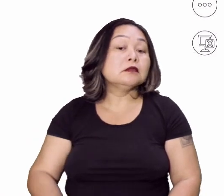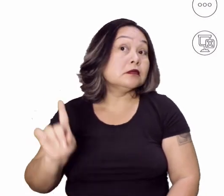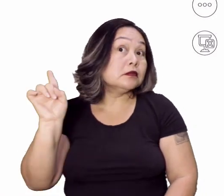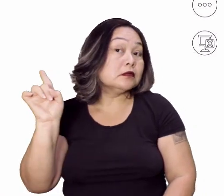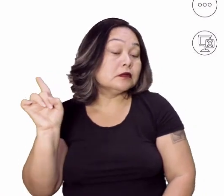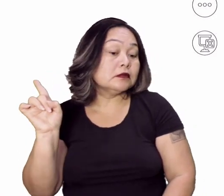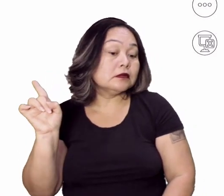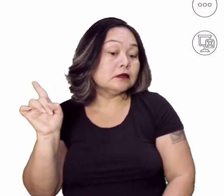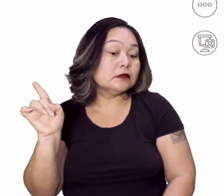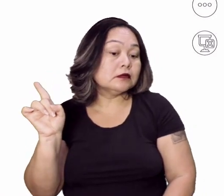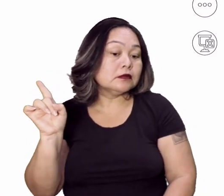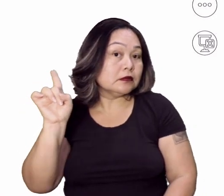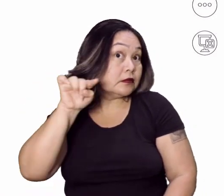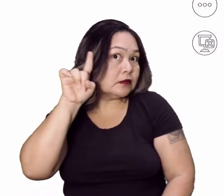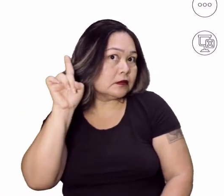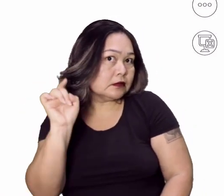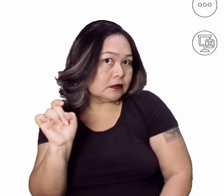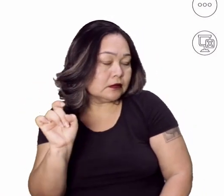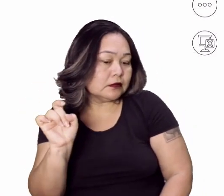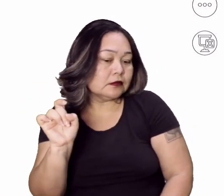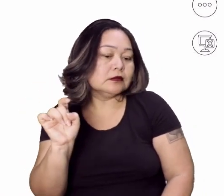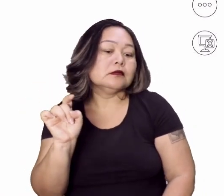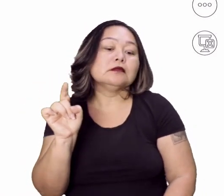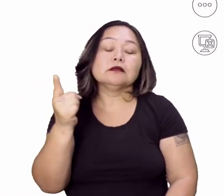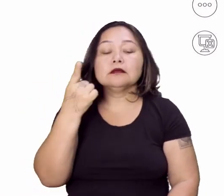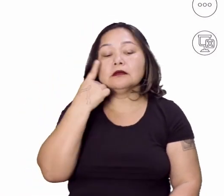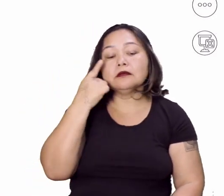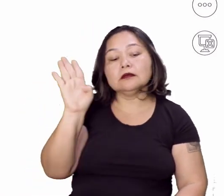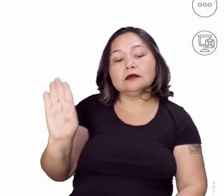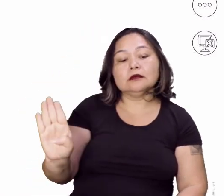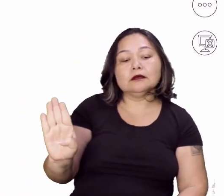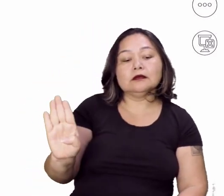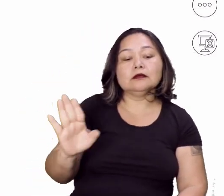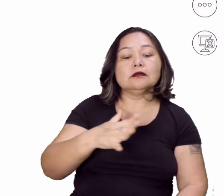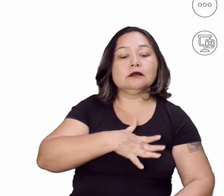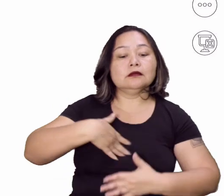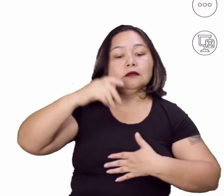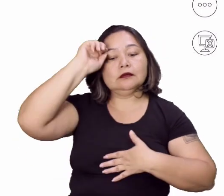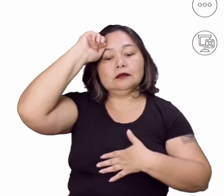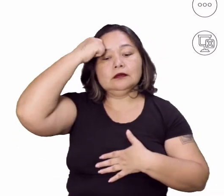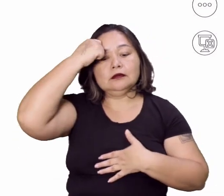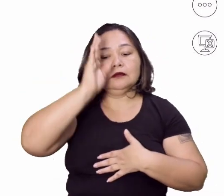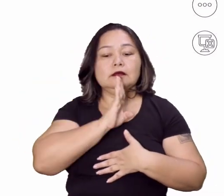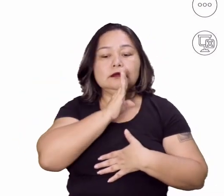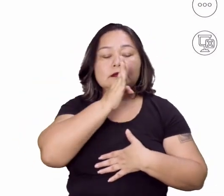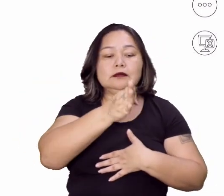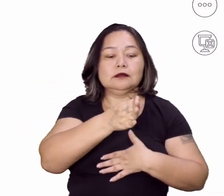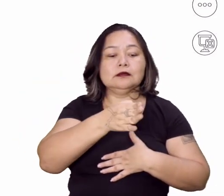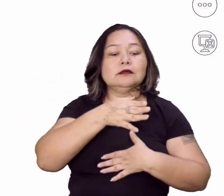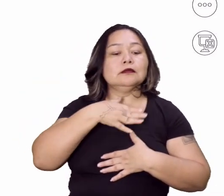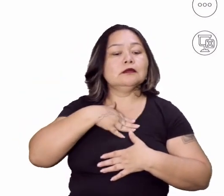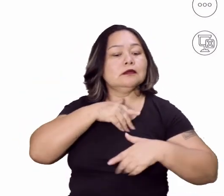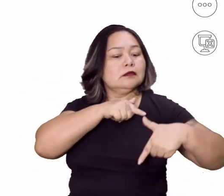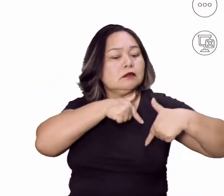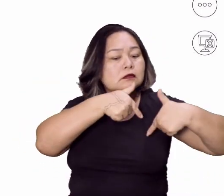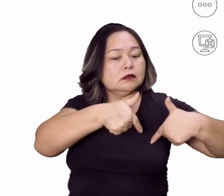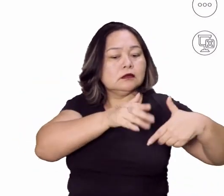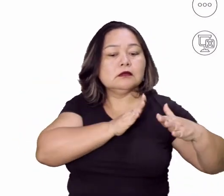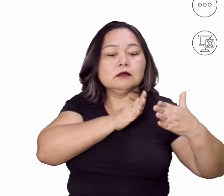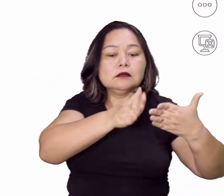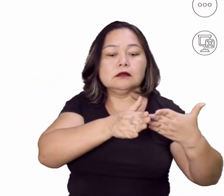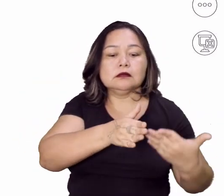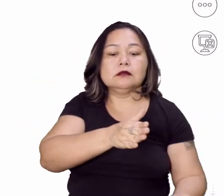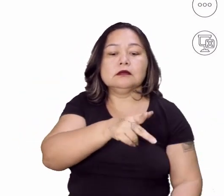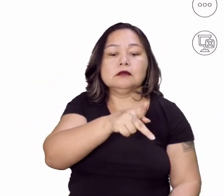E aí, gente? Será? Vamos ver a B? Os Panteras Negras concentravam sua luta